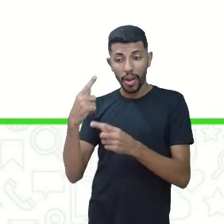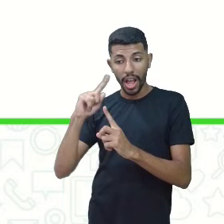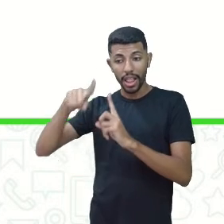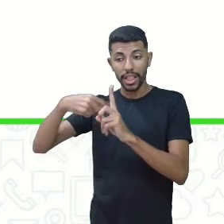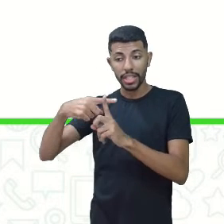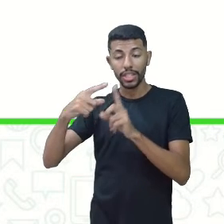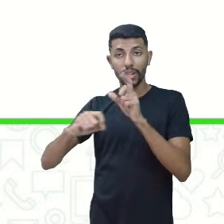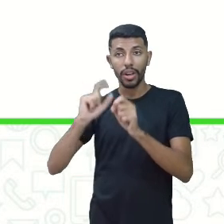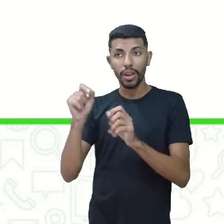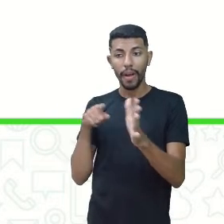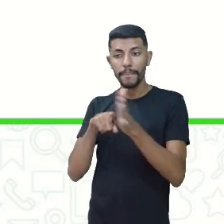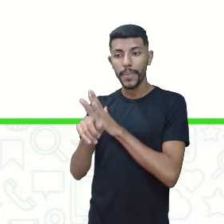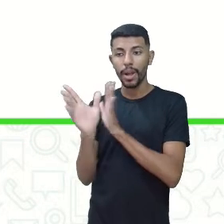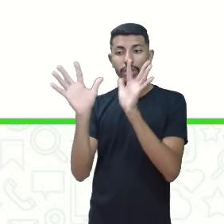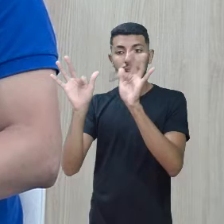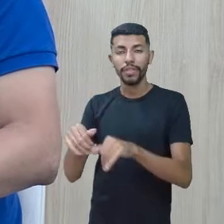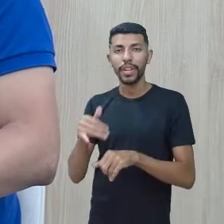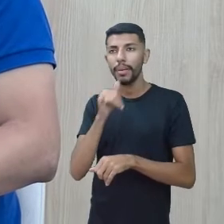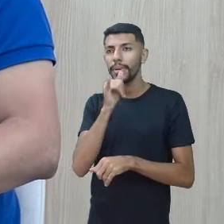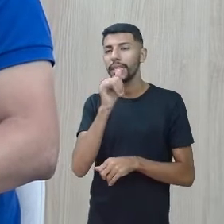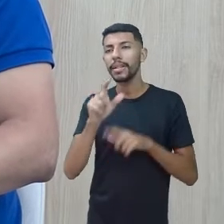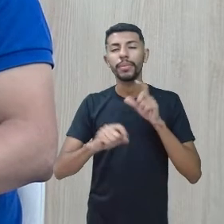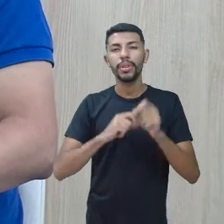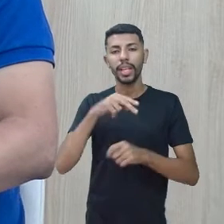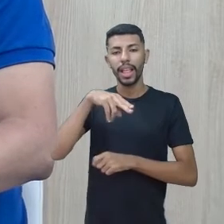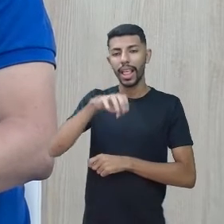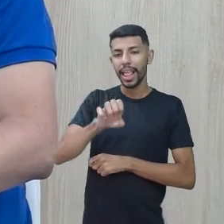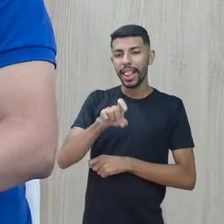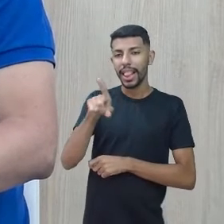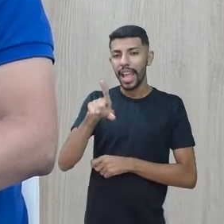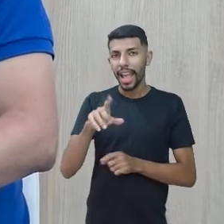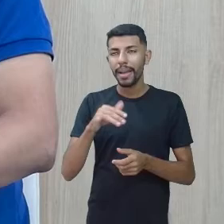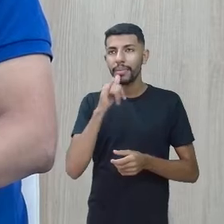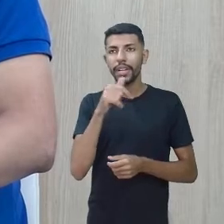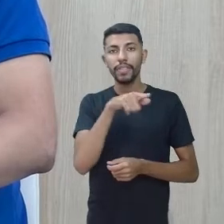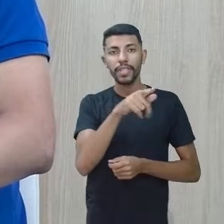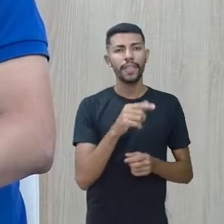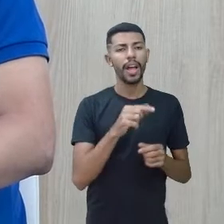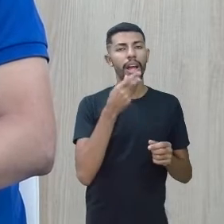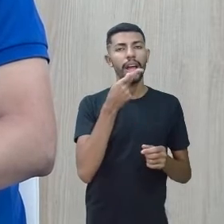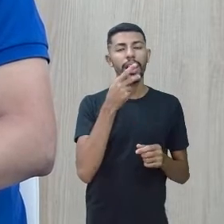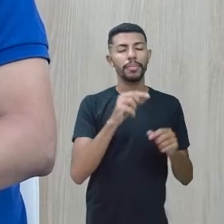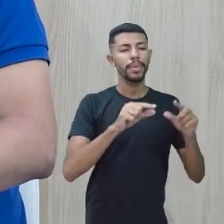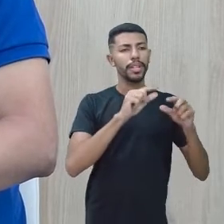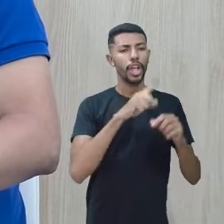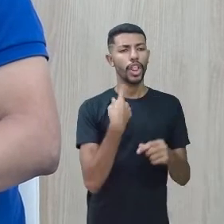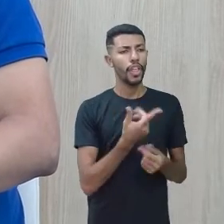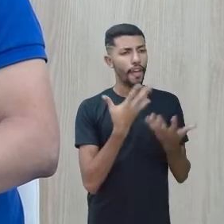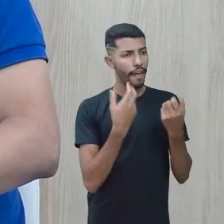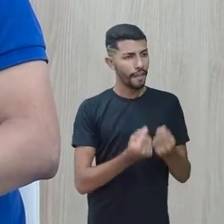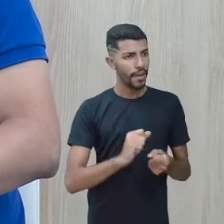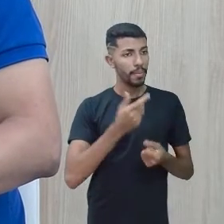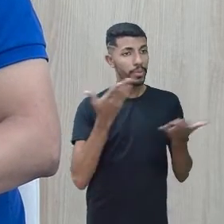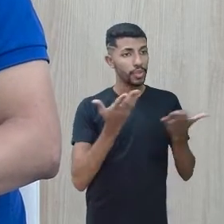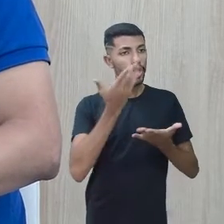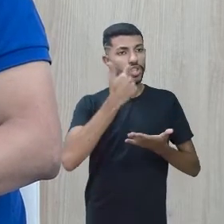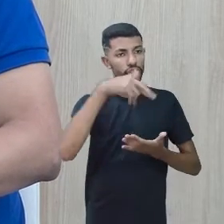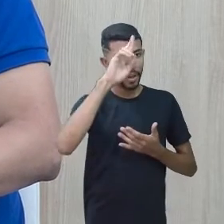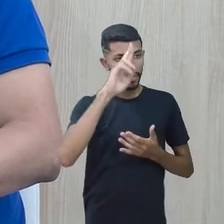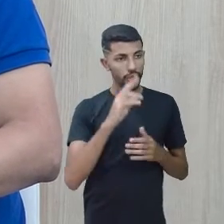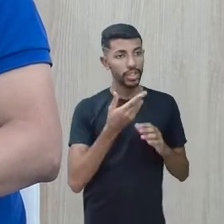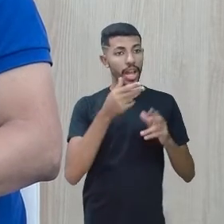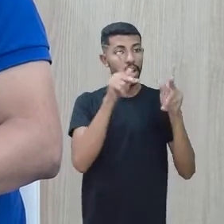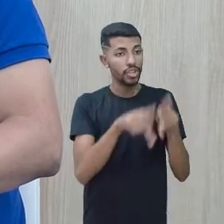uma pergunta no final. É como se fosse o nosso né, né? Tipo, você fala uma afirmativa, nós vamos hoje almoçar no shopping. É uma